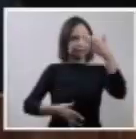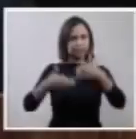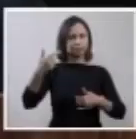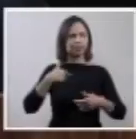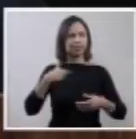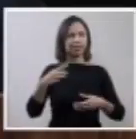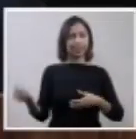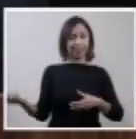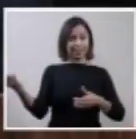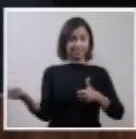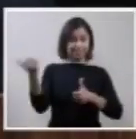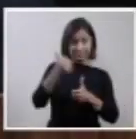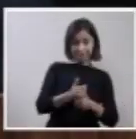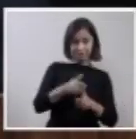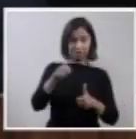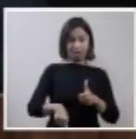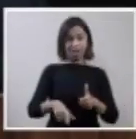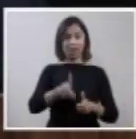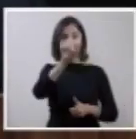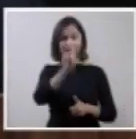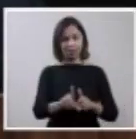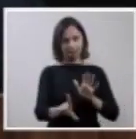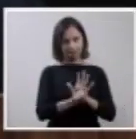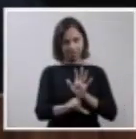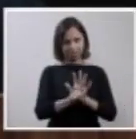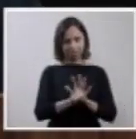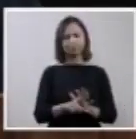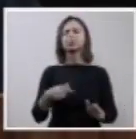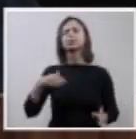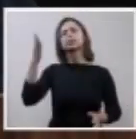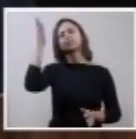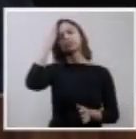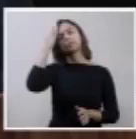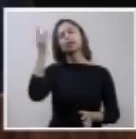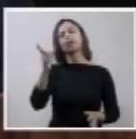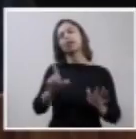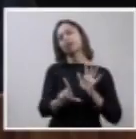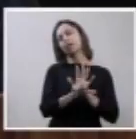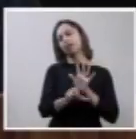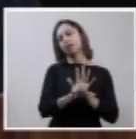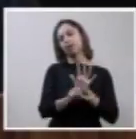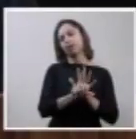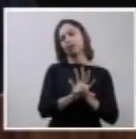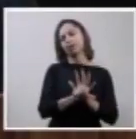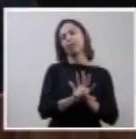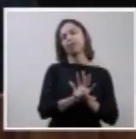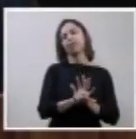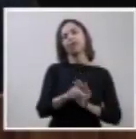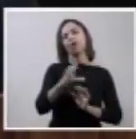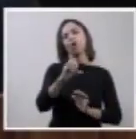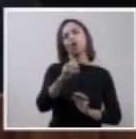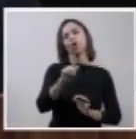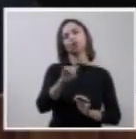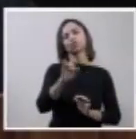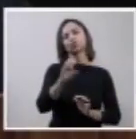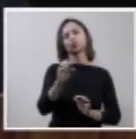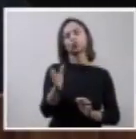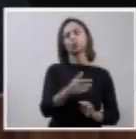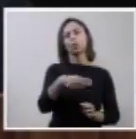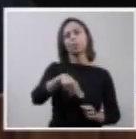Nós sabemos que o Código Penal, na tipificação do aborto,